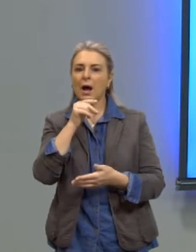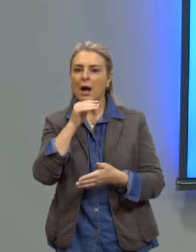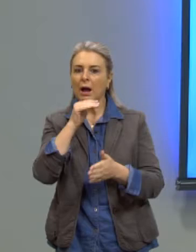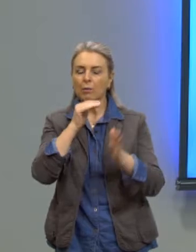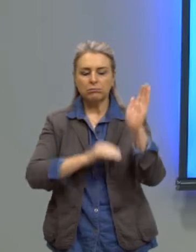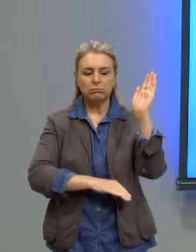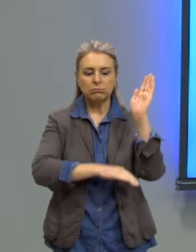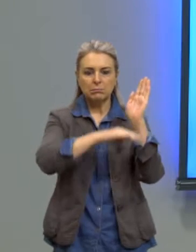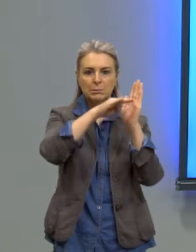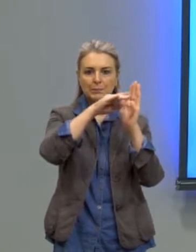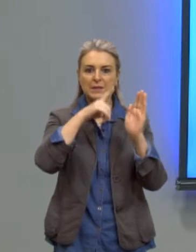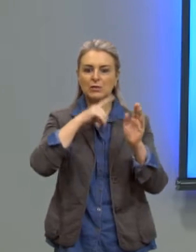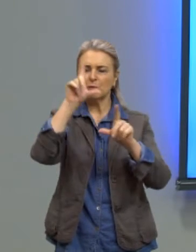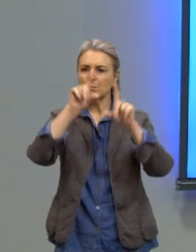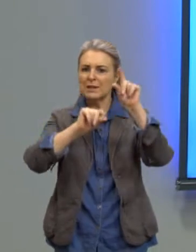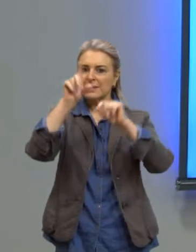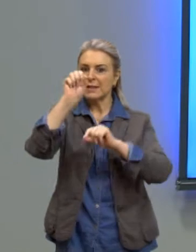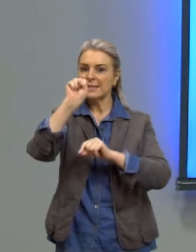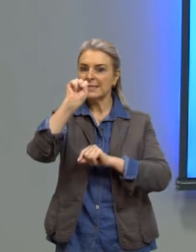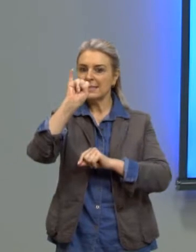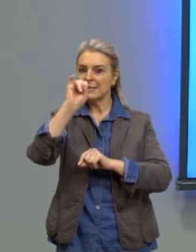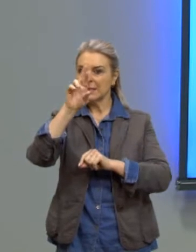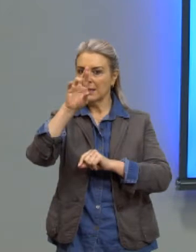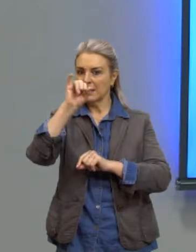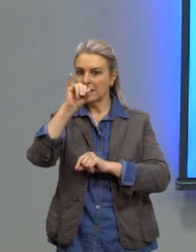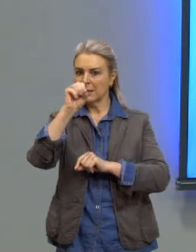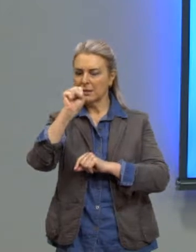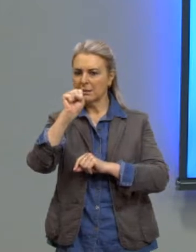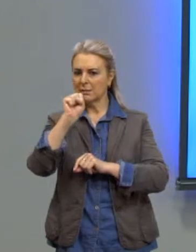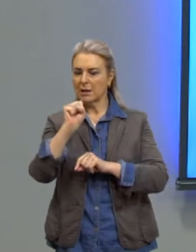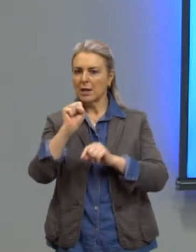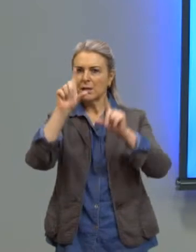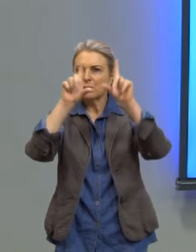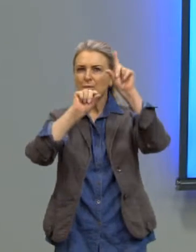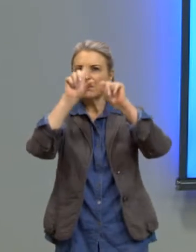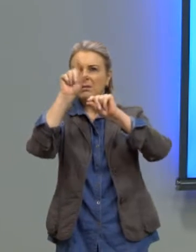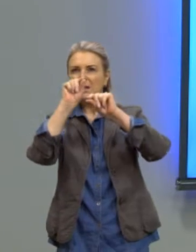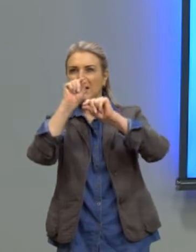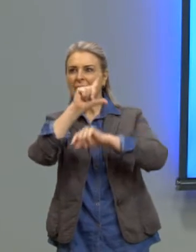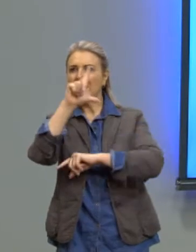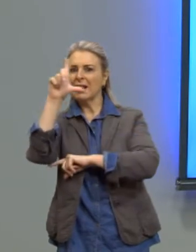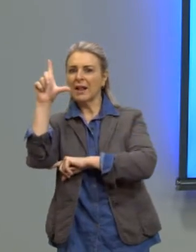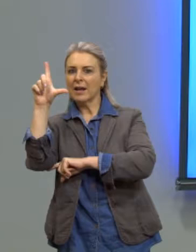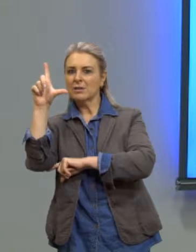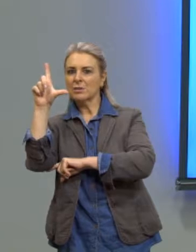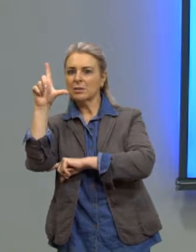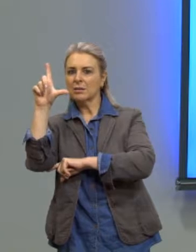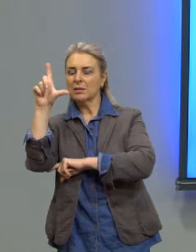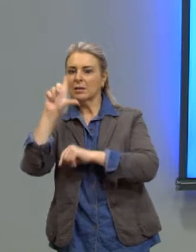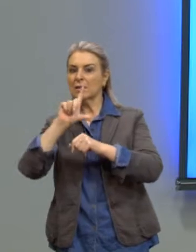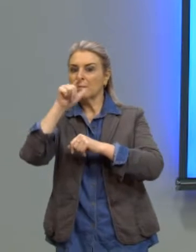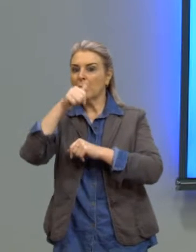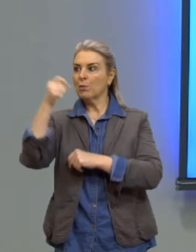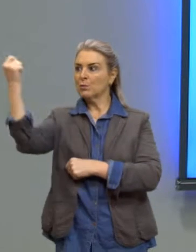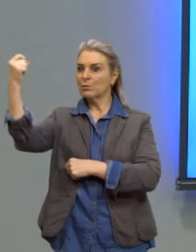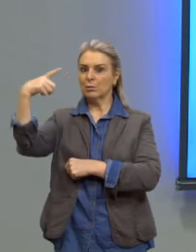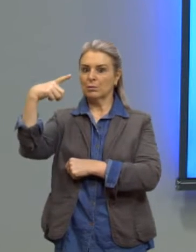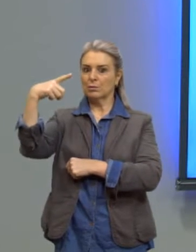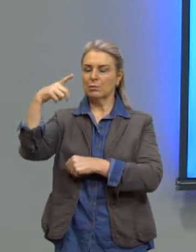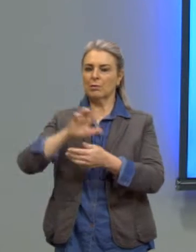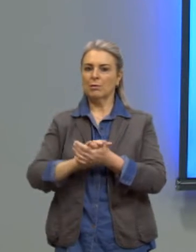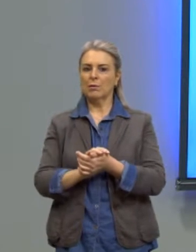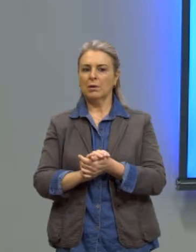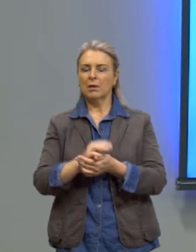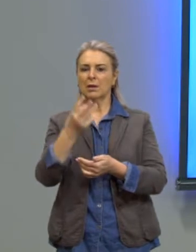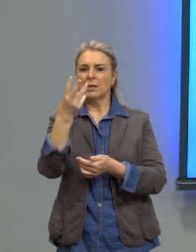depois que a estrela Sirius se levantava a leste, um pouco antes do Sol. Notando que isso acontecia a cada